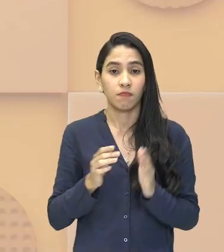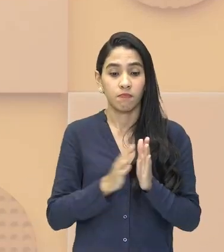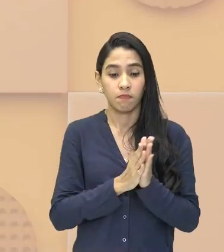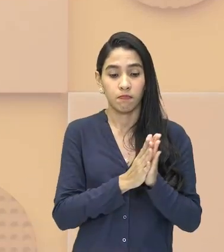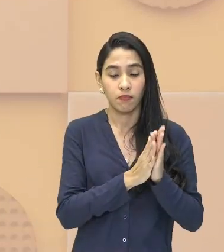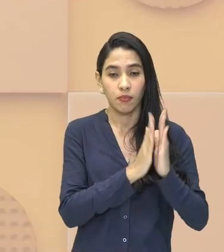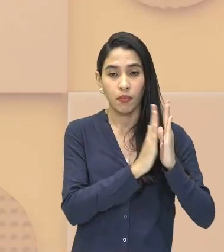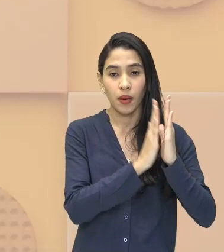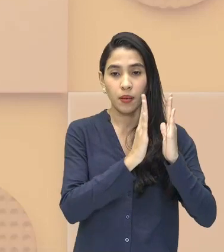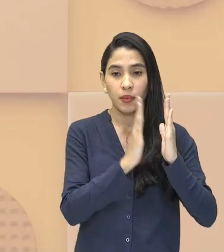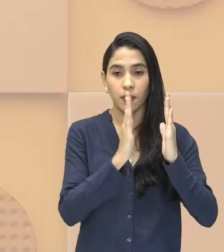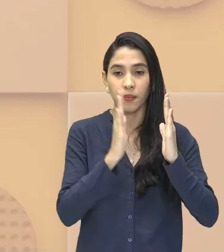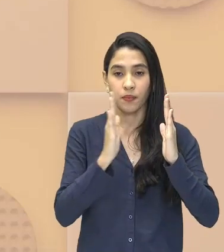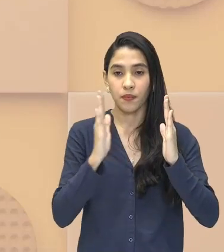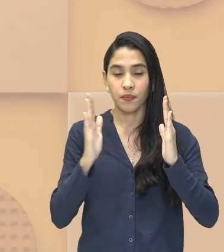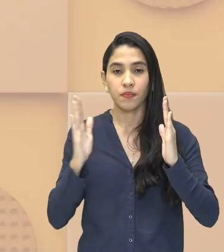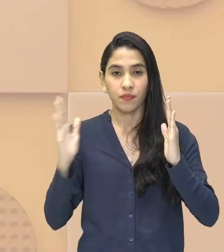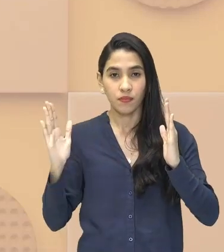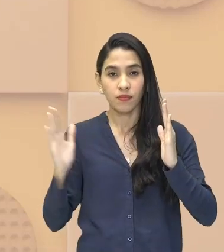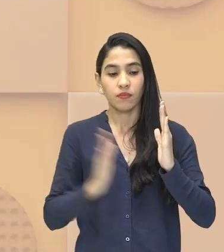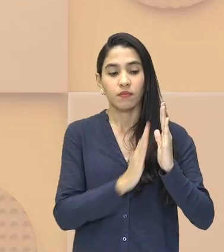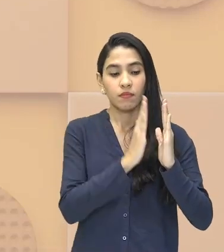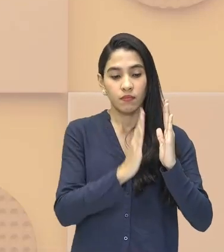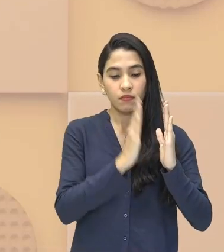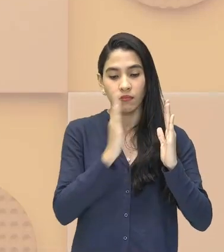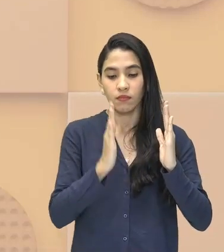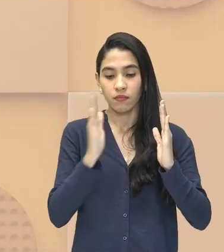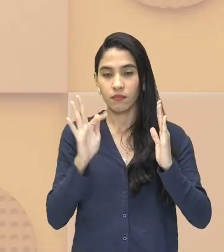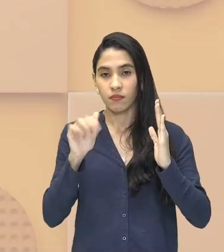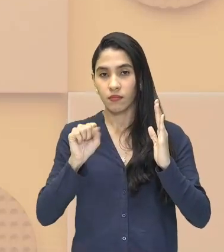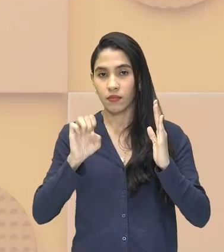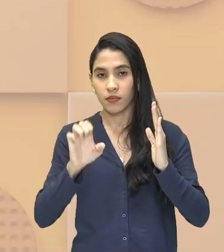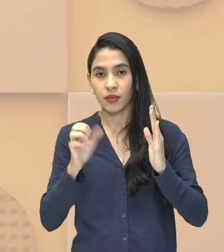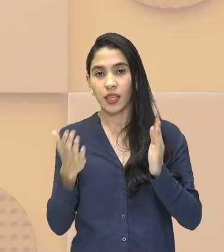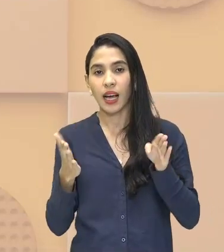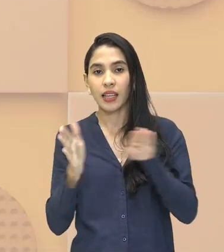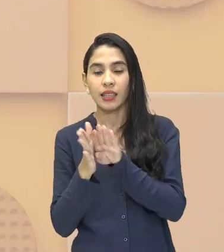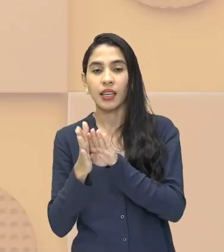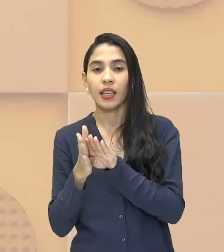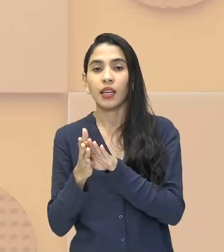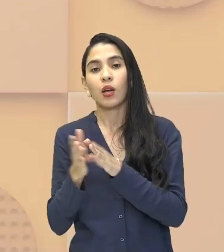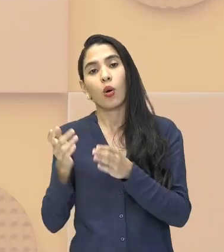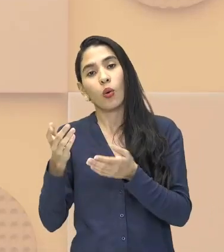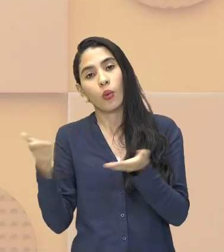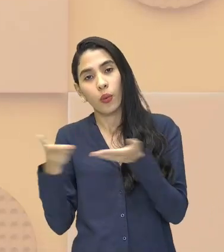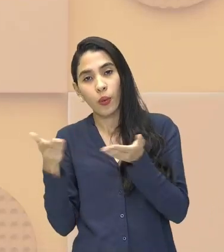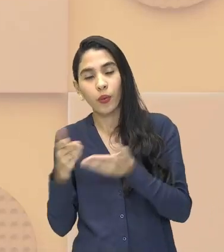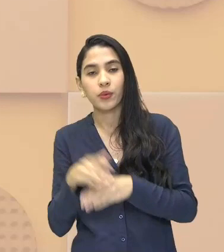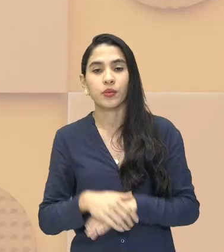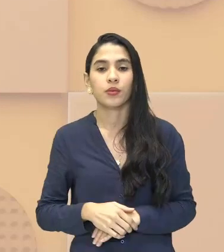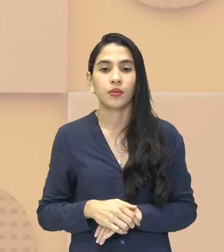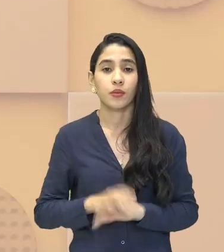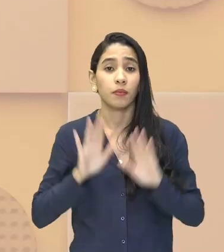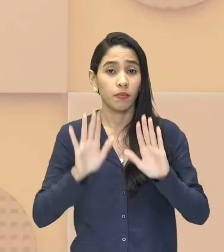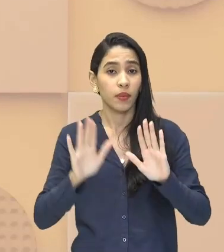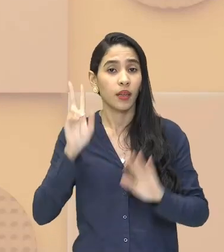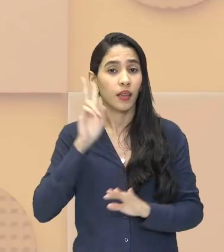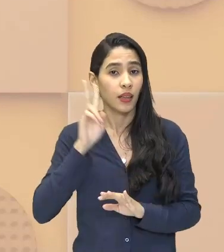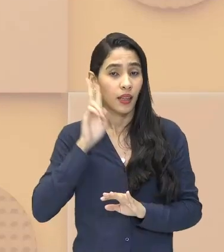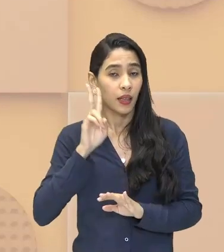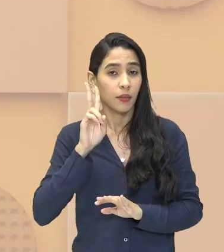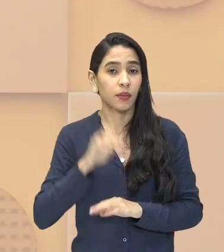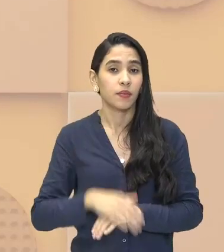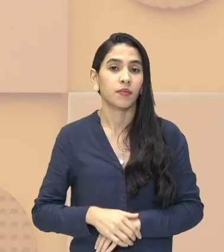várias fases até se tornar o capitalismo que nós conhecemos hoje. Mas lembrem-se bem,